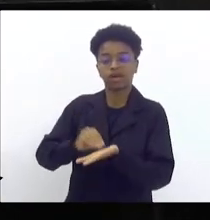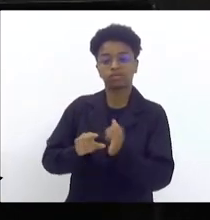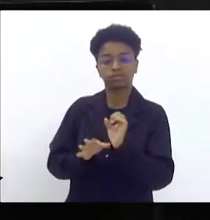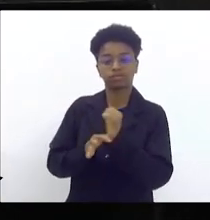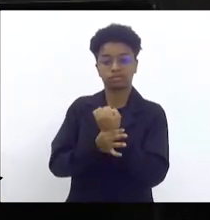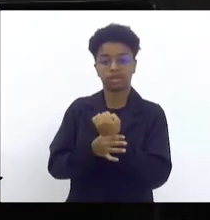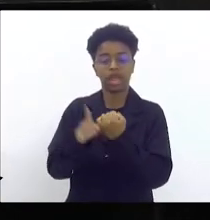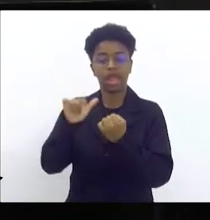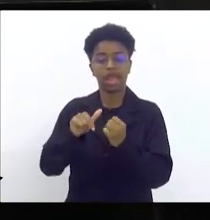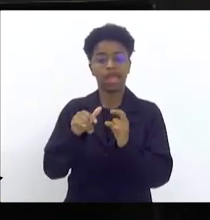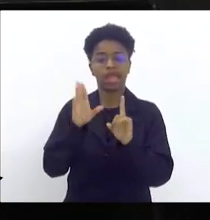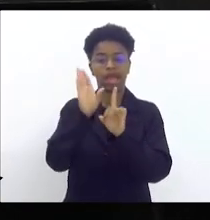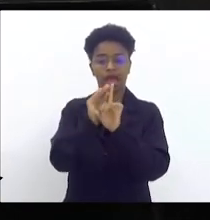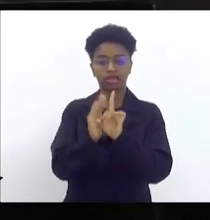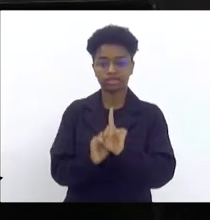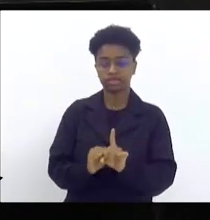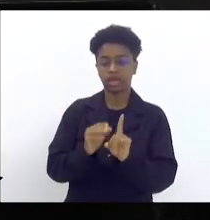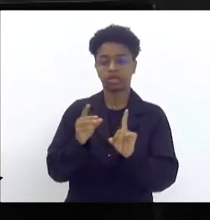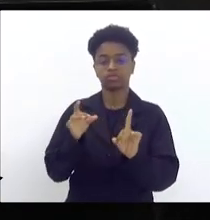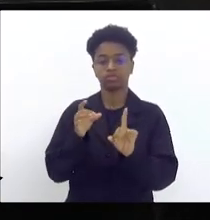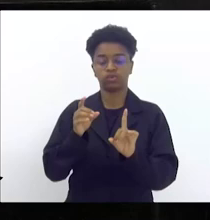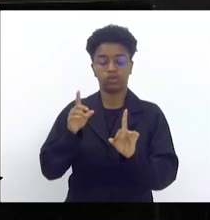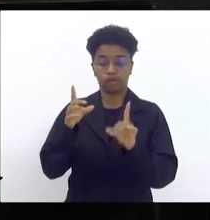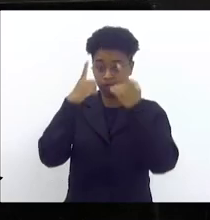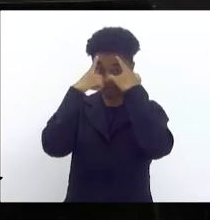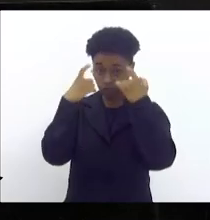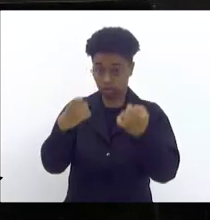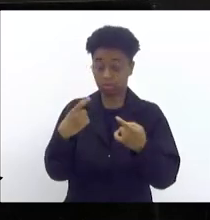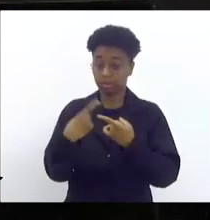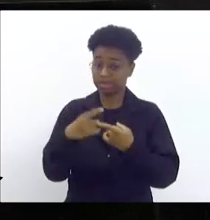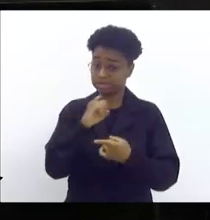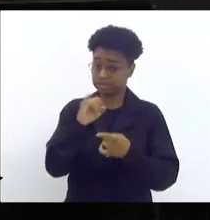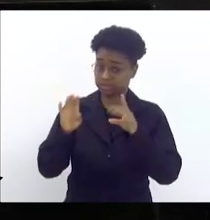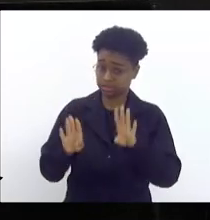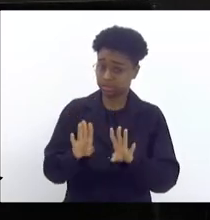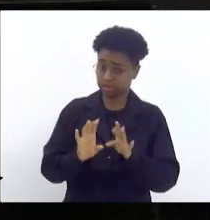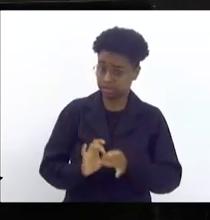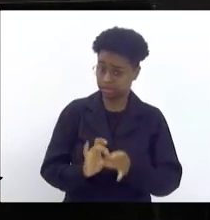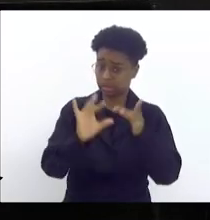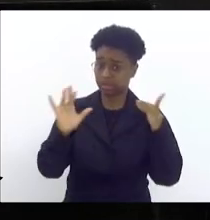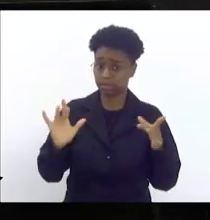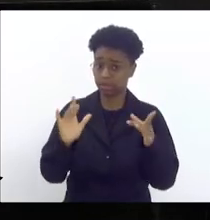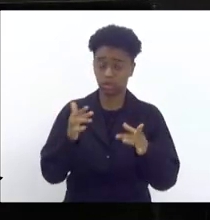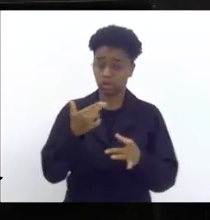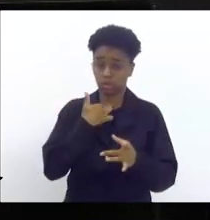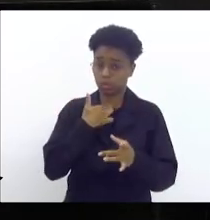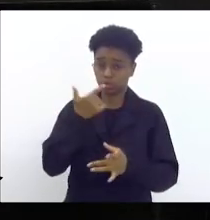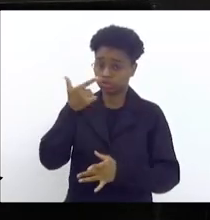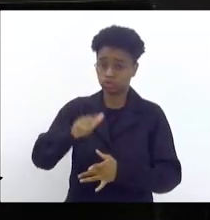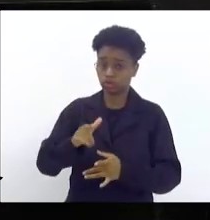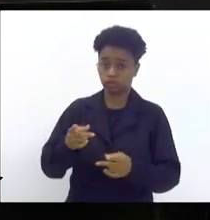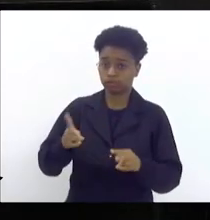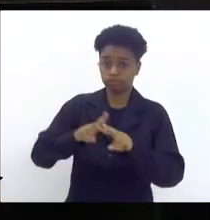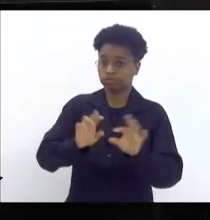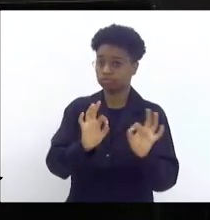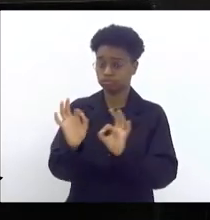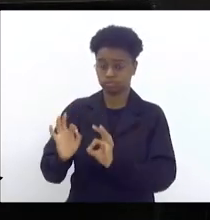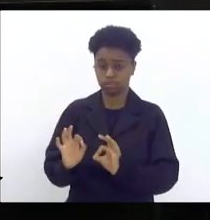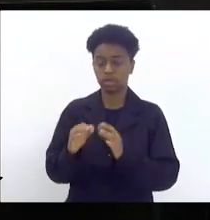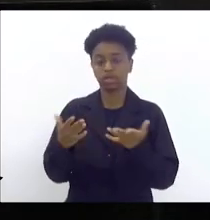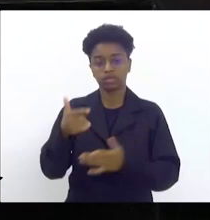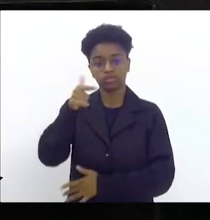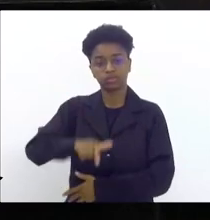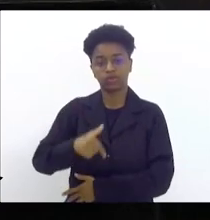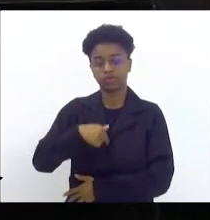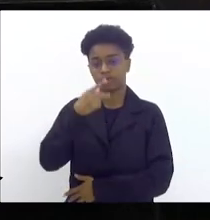assédio, para agressão. E uma vez que essa porta for aberta, ela não mais vai poder ser fechada. E mais uma vez eu digo,